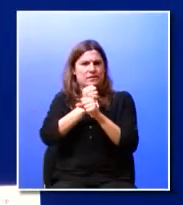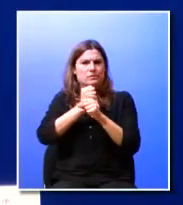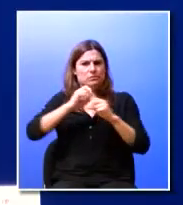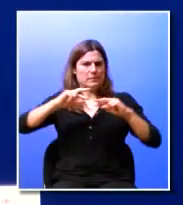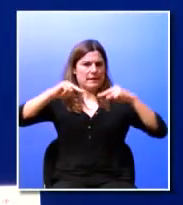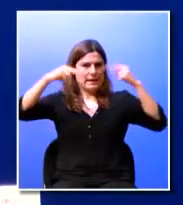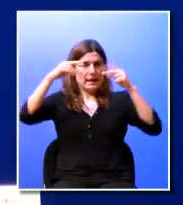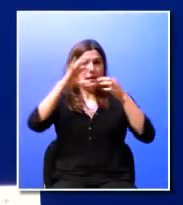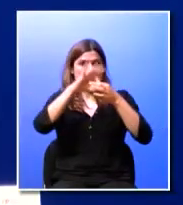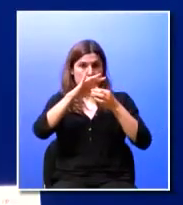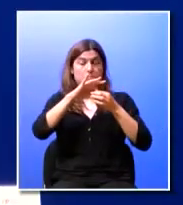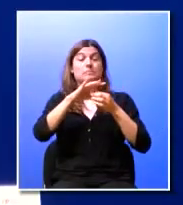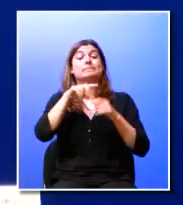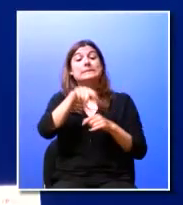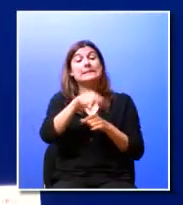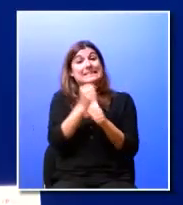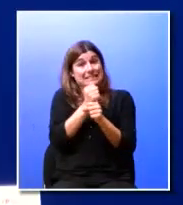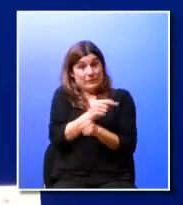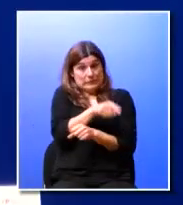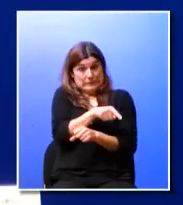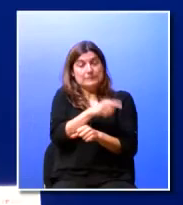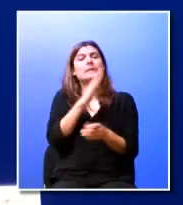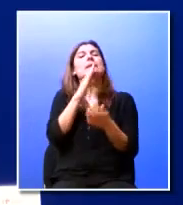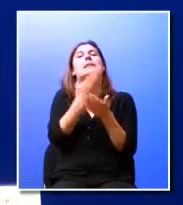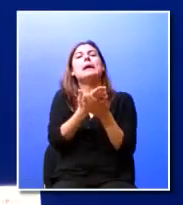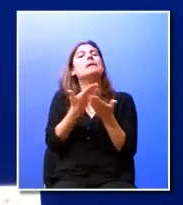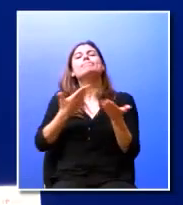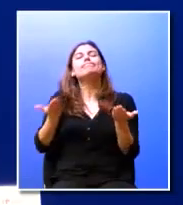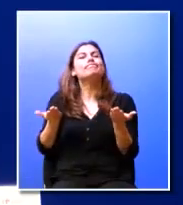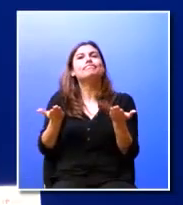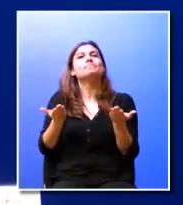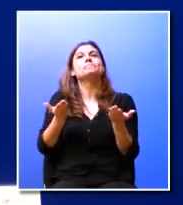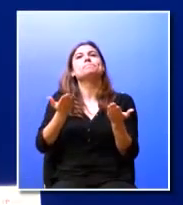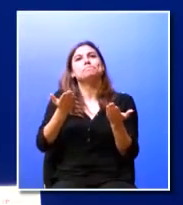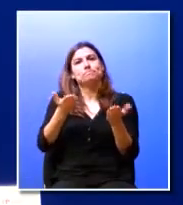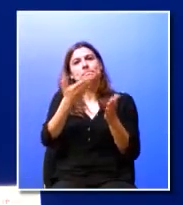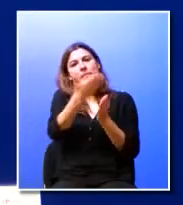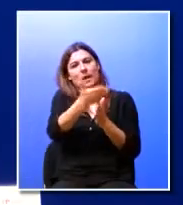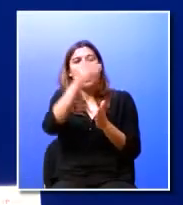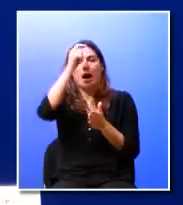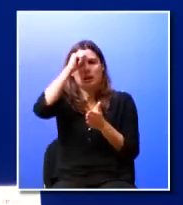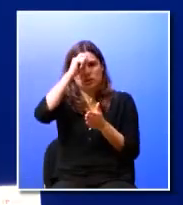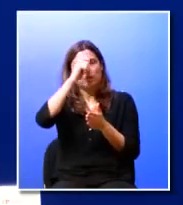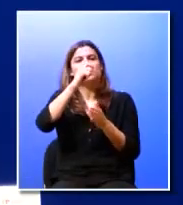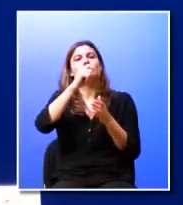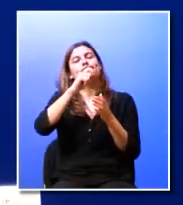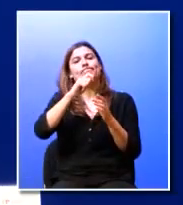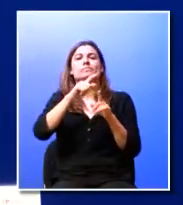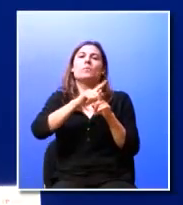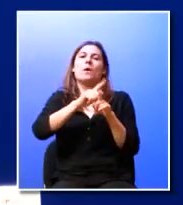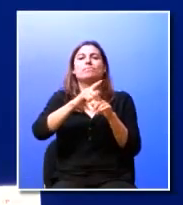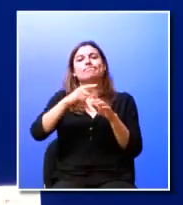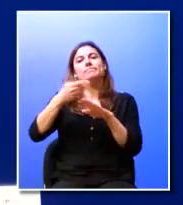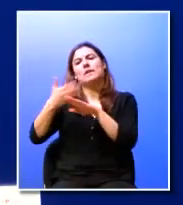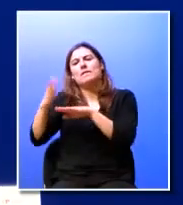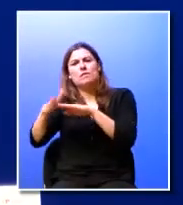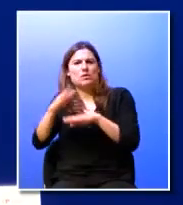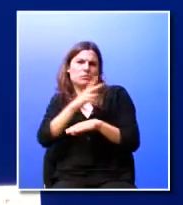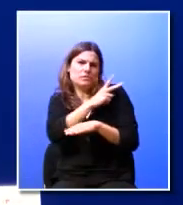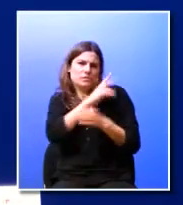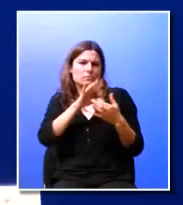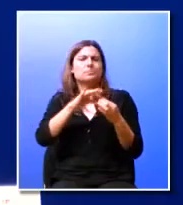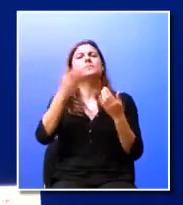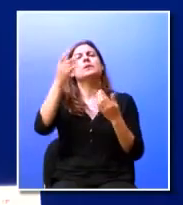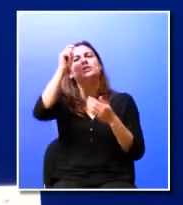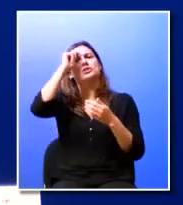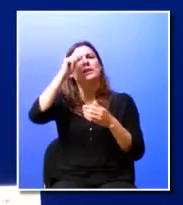através deste serviço também estágios extracurriculares estágios de verão